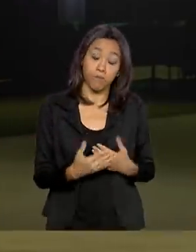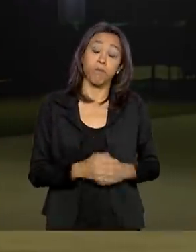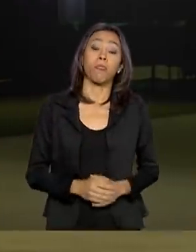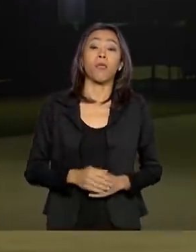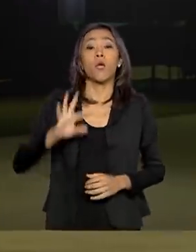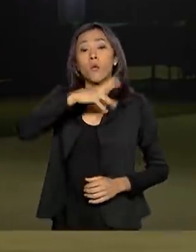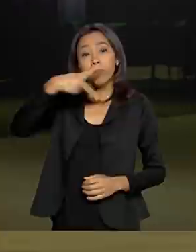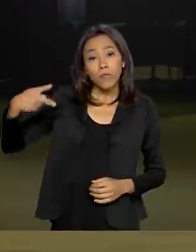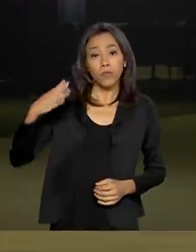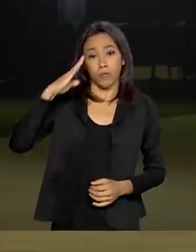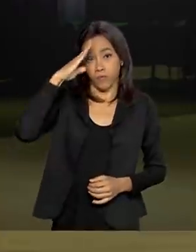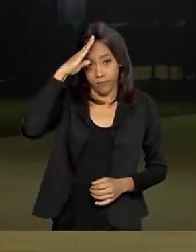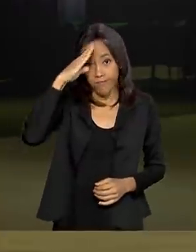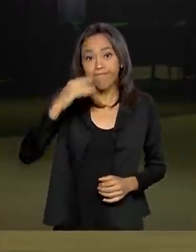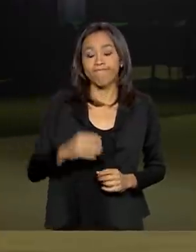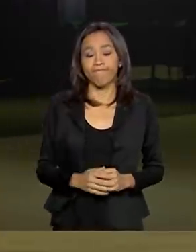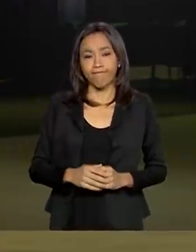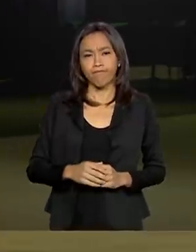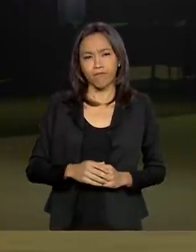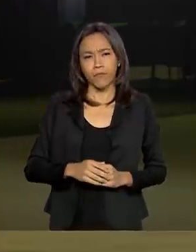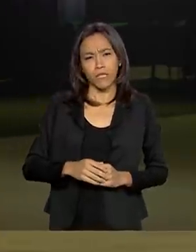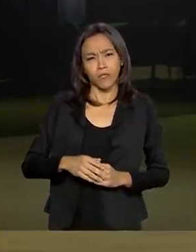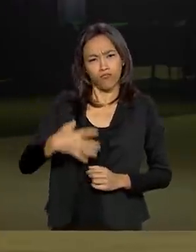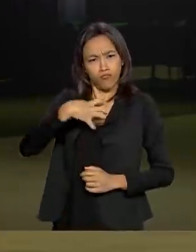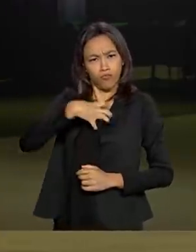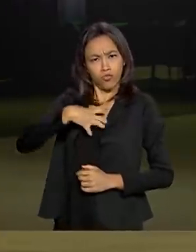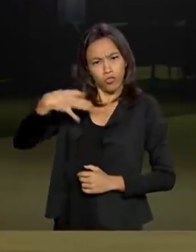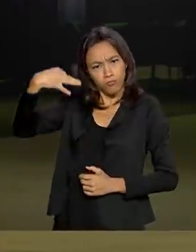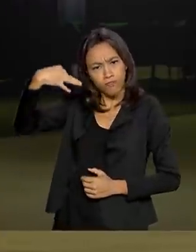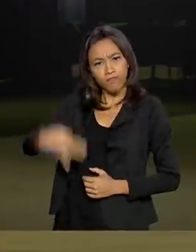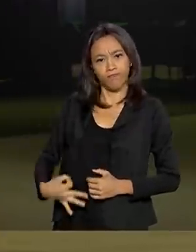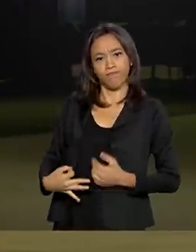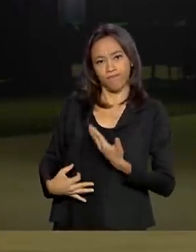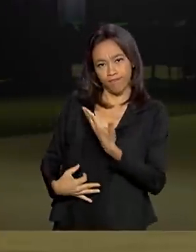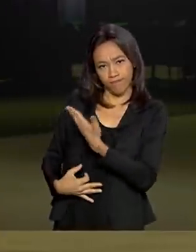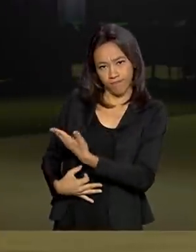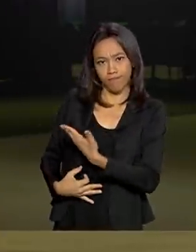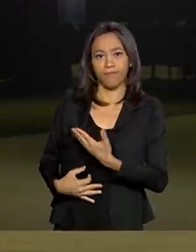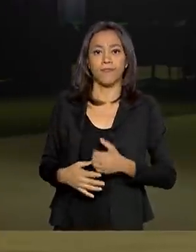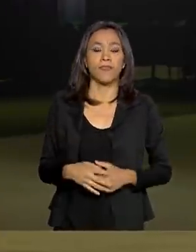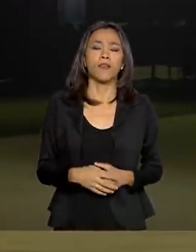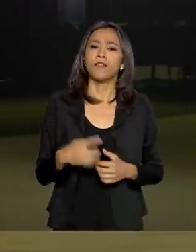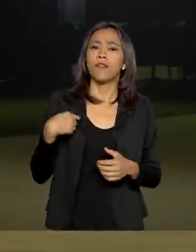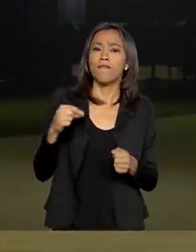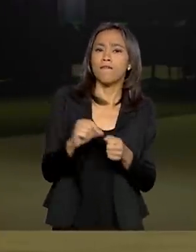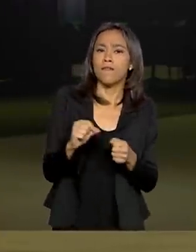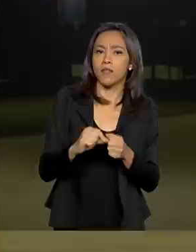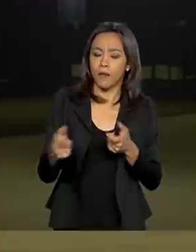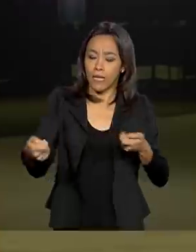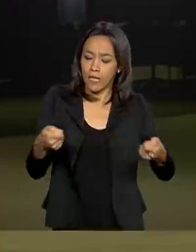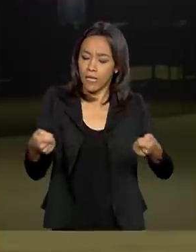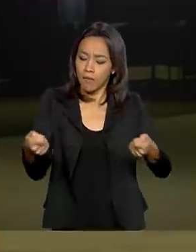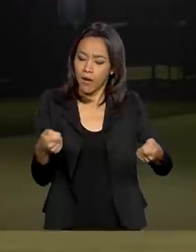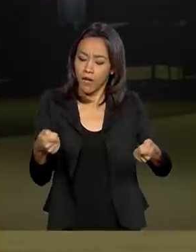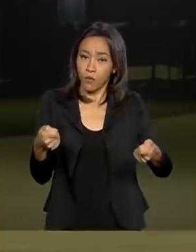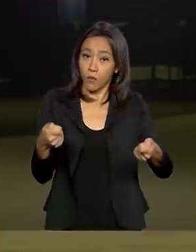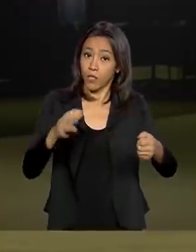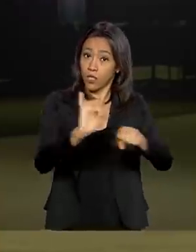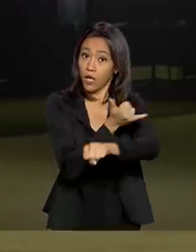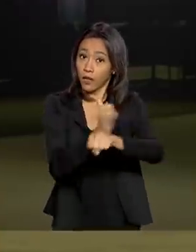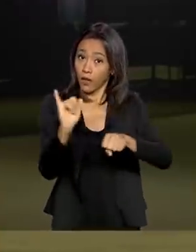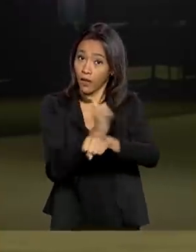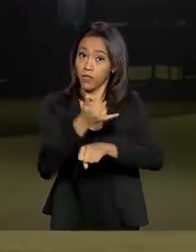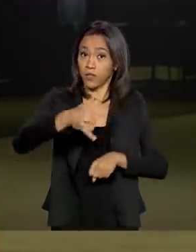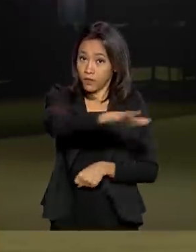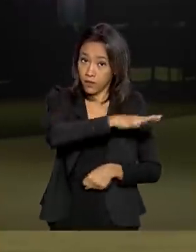tem, de maneira correta, equilibrado medidas que cuidam da saúde, que